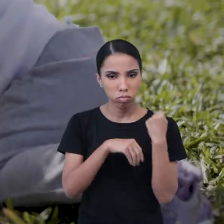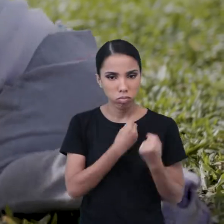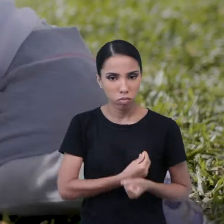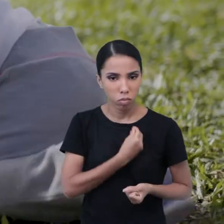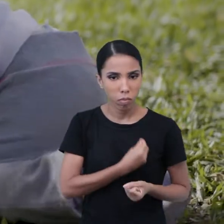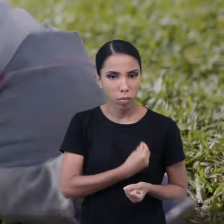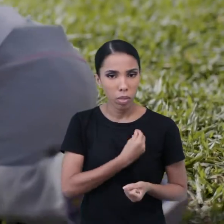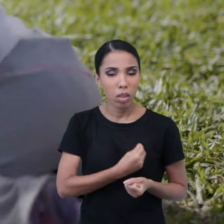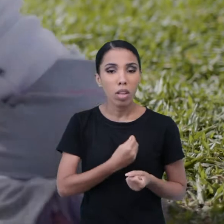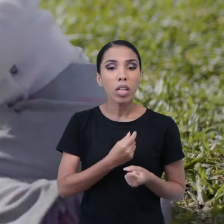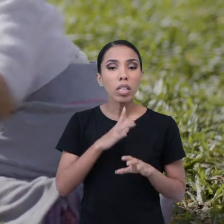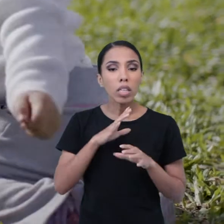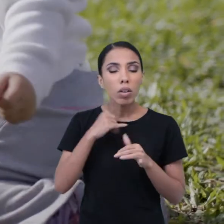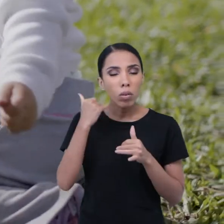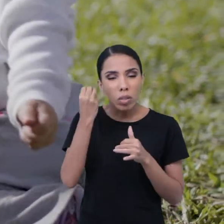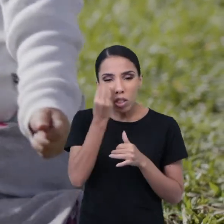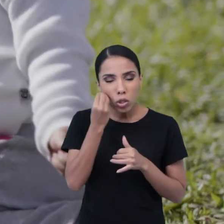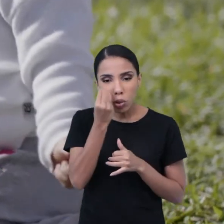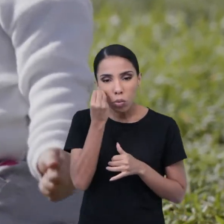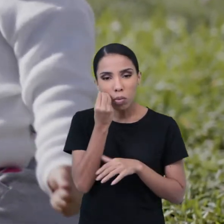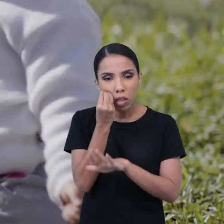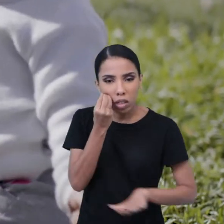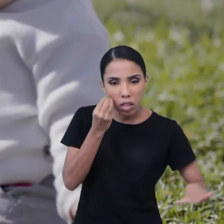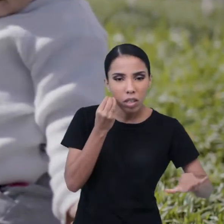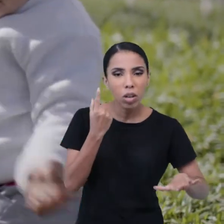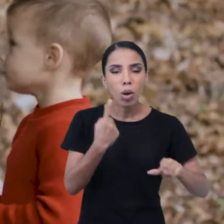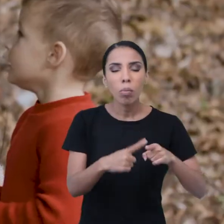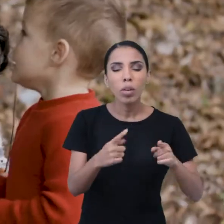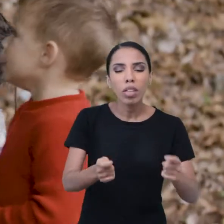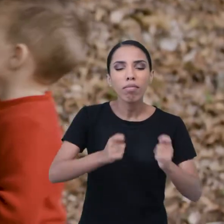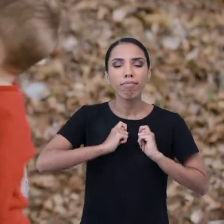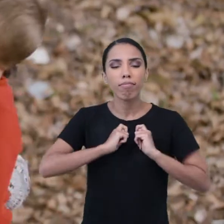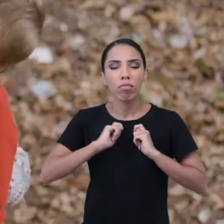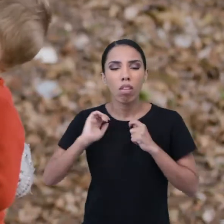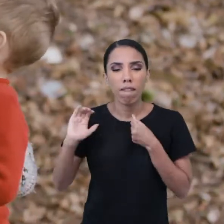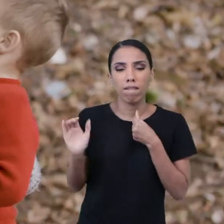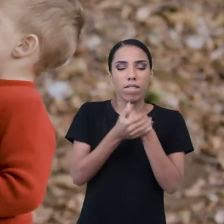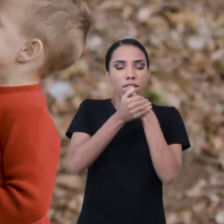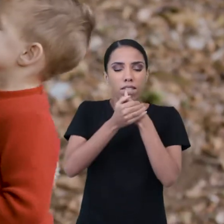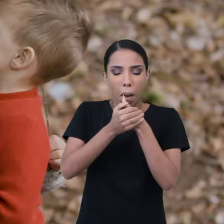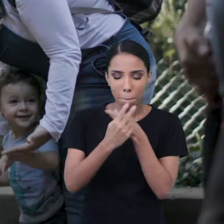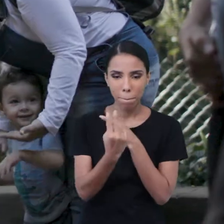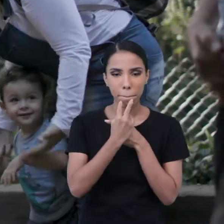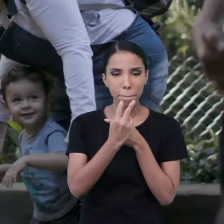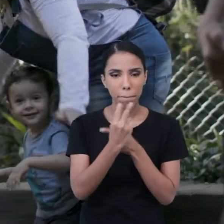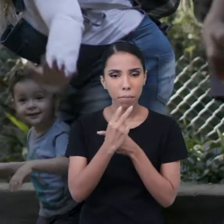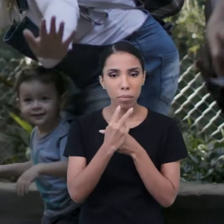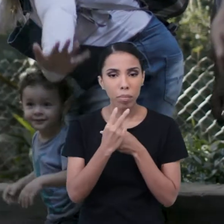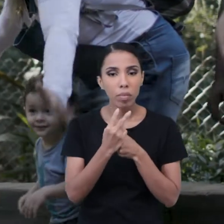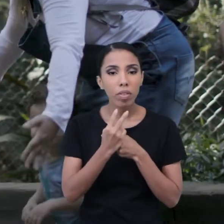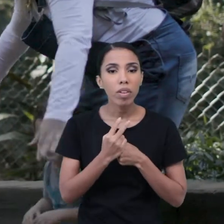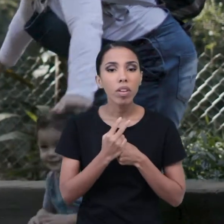nela. Tudo isso é reflexo da experiência de infância que eu tive, porque ela foi um refúgio para mim e me levou a ser quem eu sou.